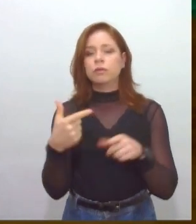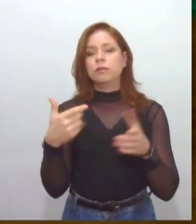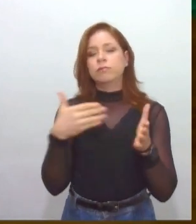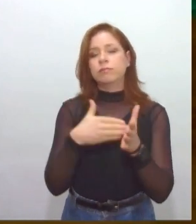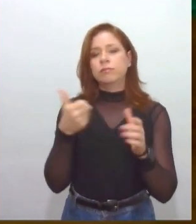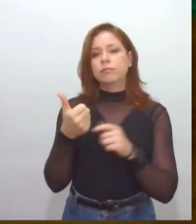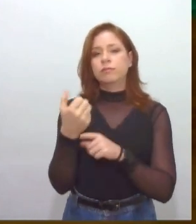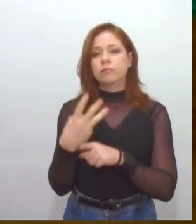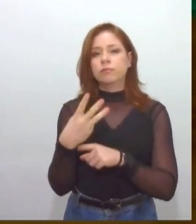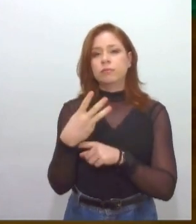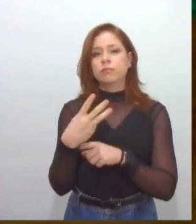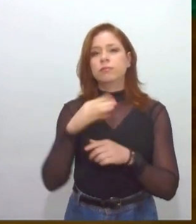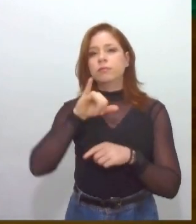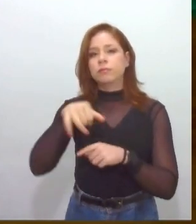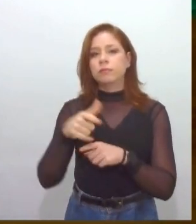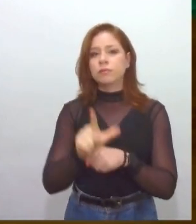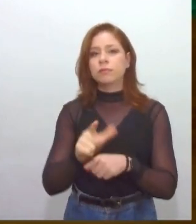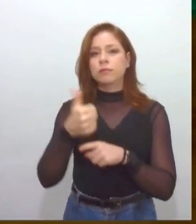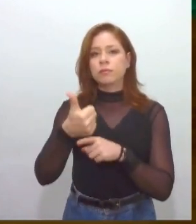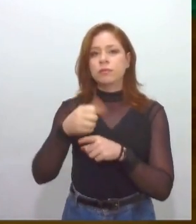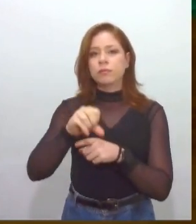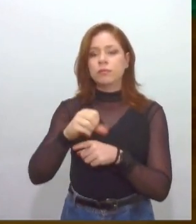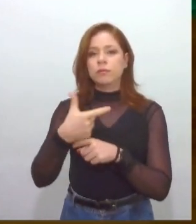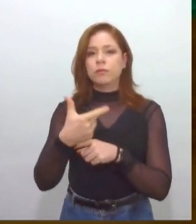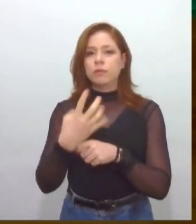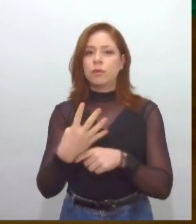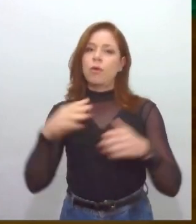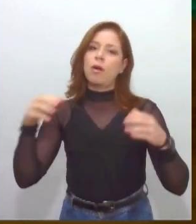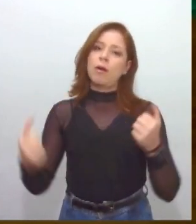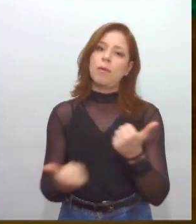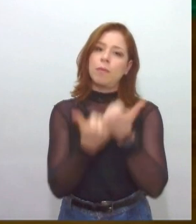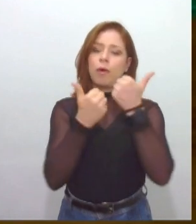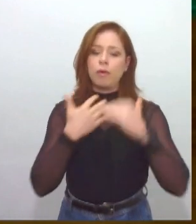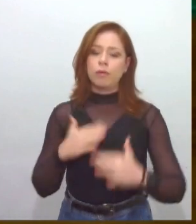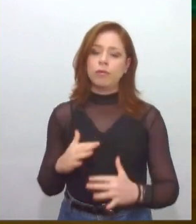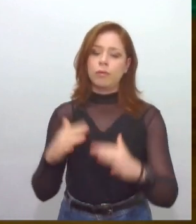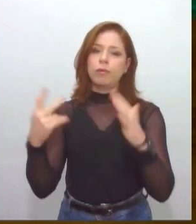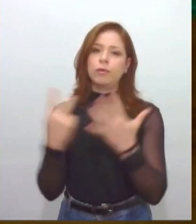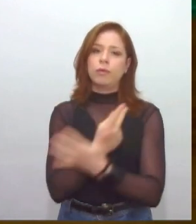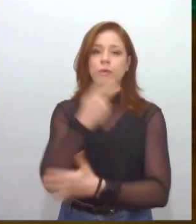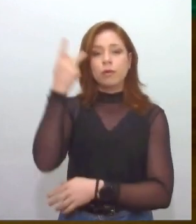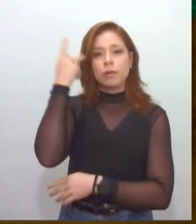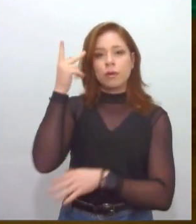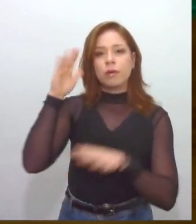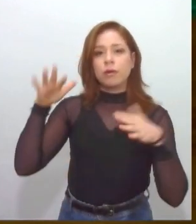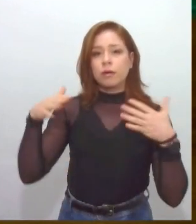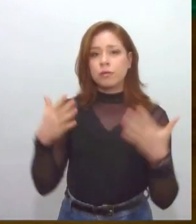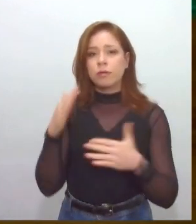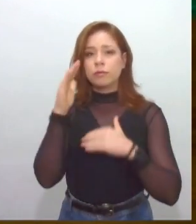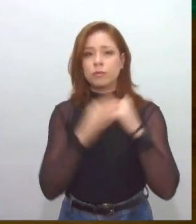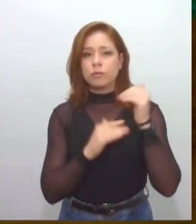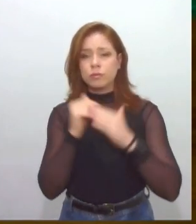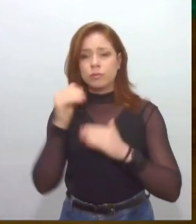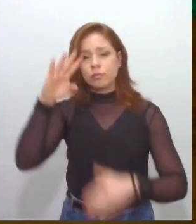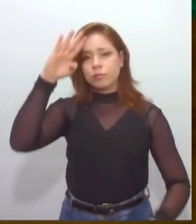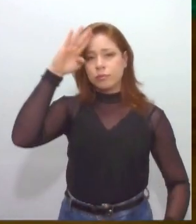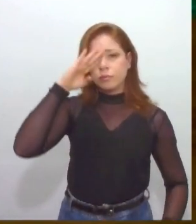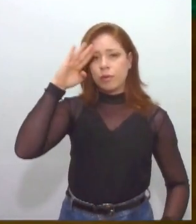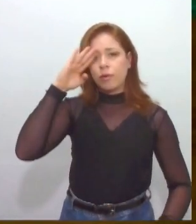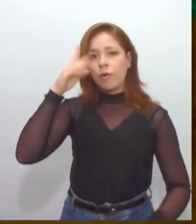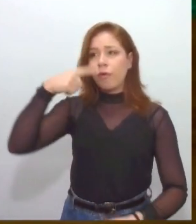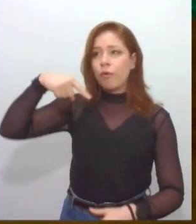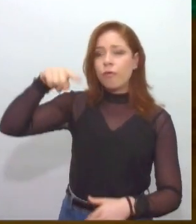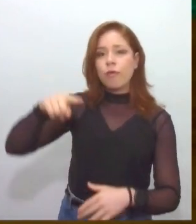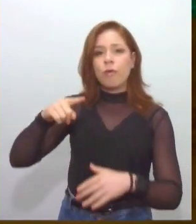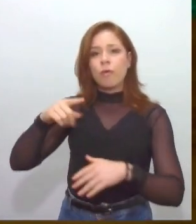apoio a esse movimento lá de São Paulo. Então, os militares vieram às ruas, a cidade era